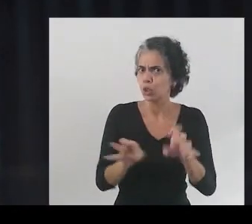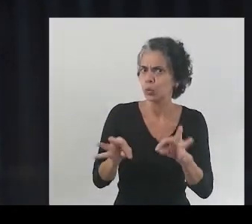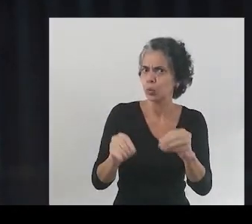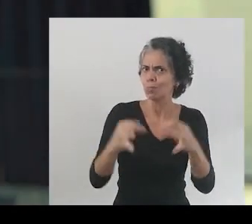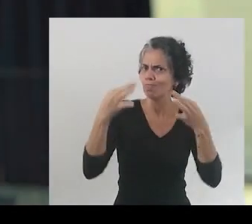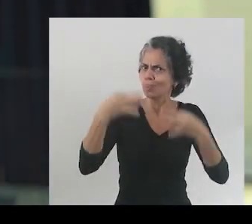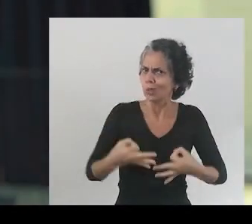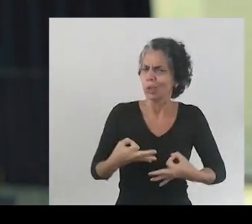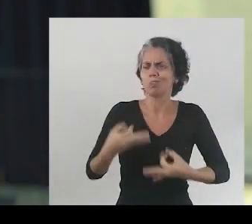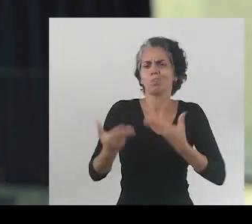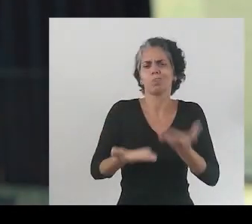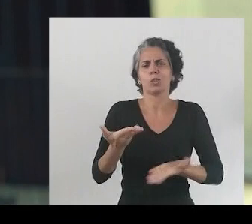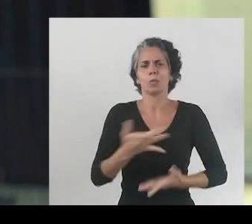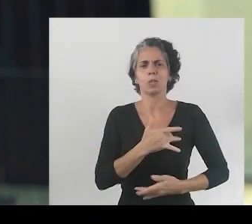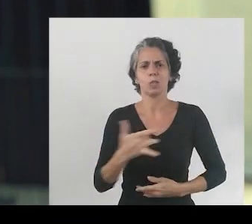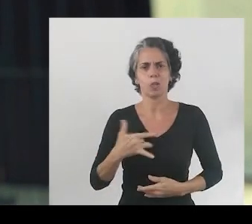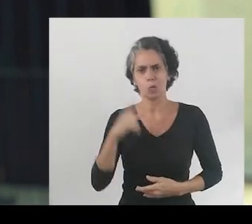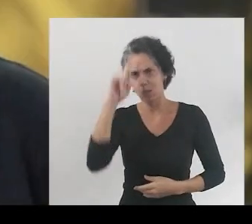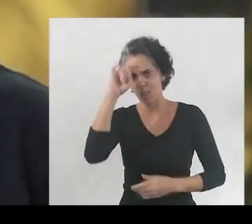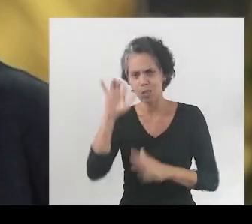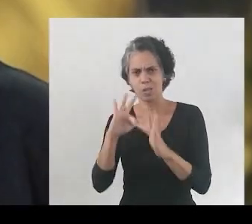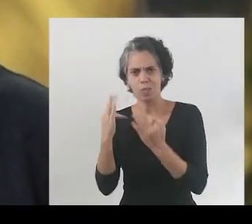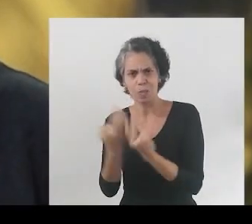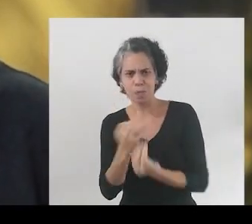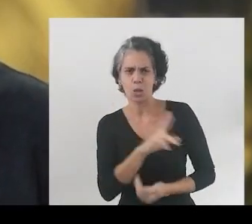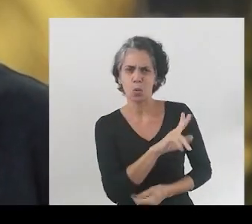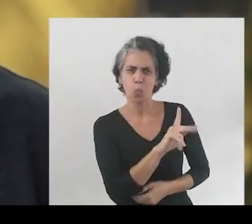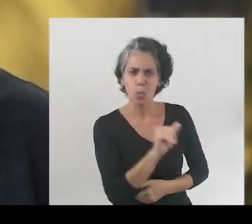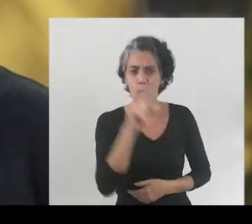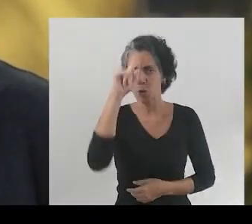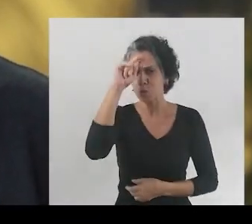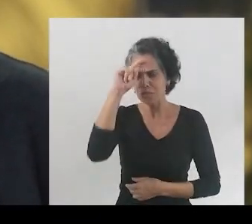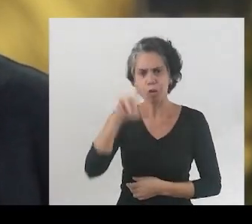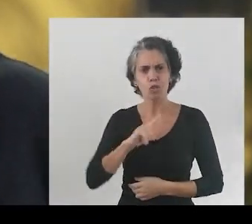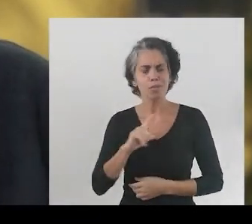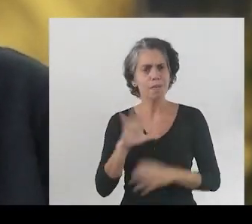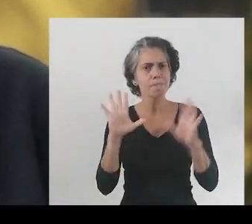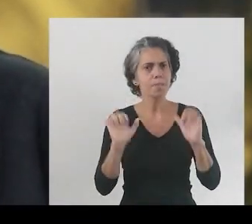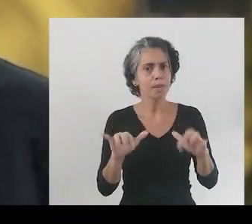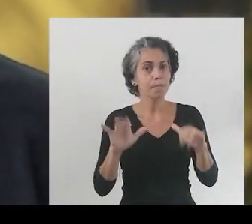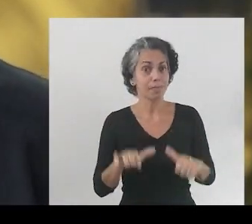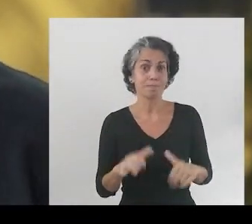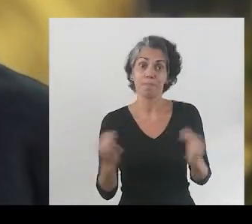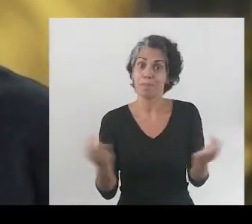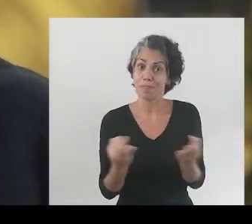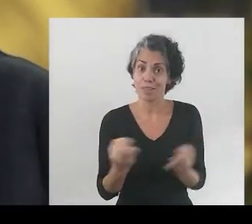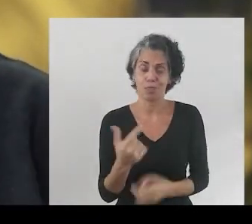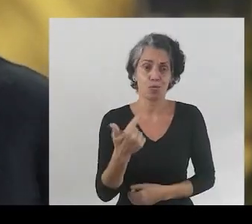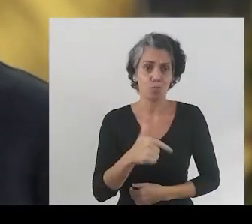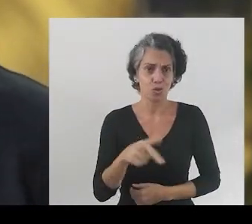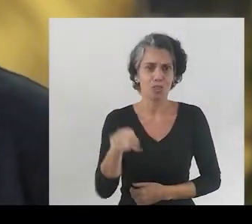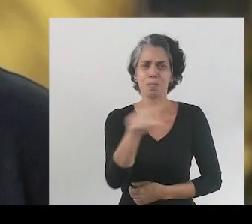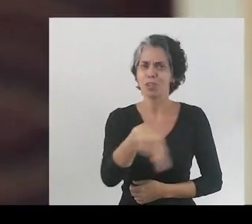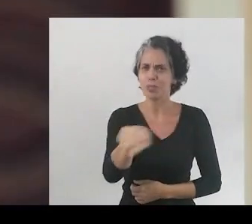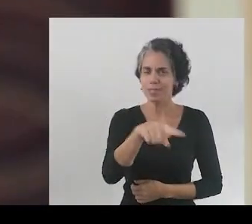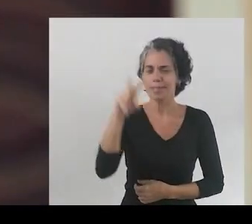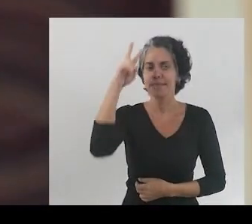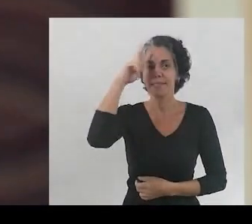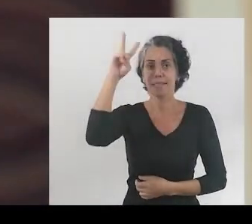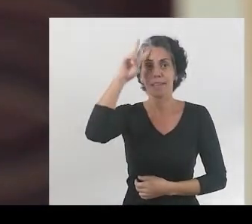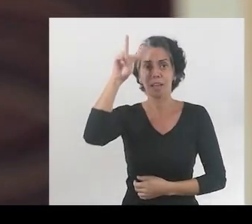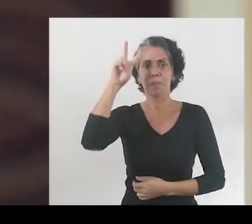ele faz. Ele promete e faz. Ele é o cara para gerir, para administrar essa cidade.